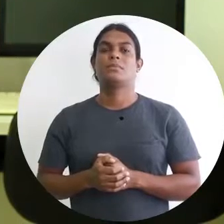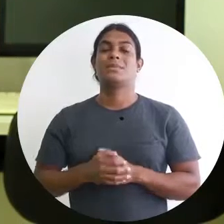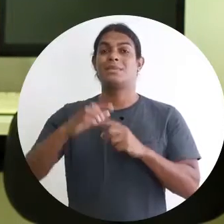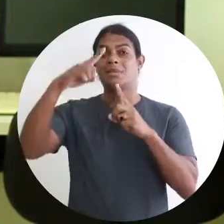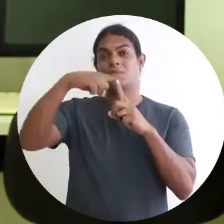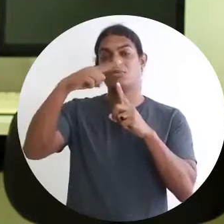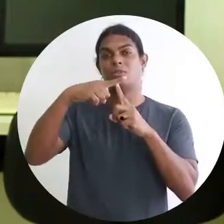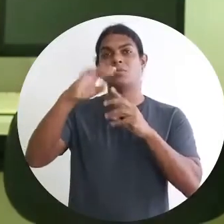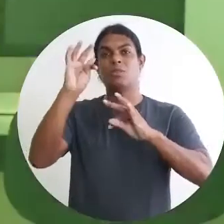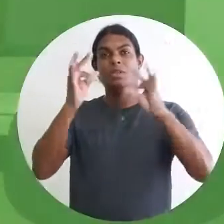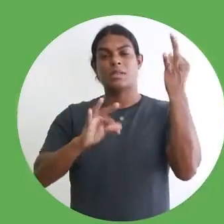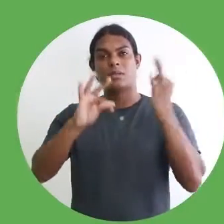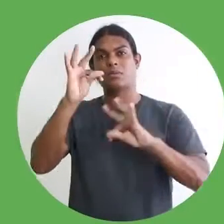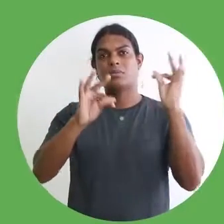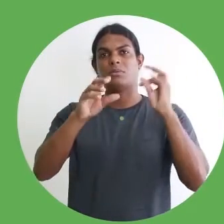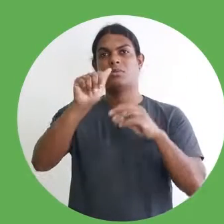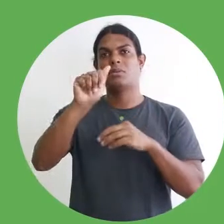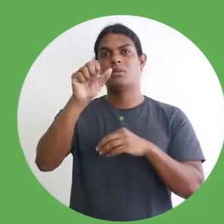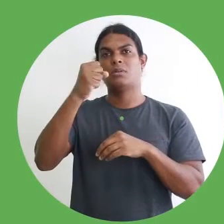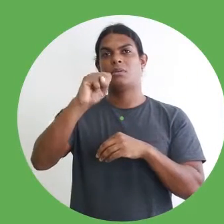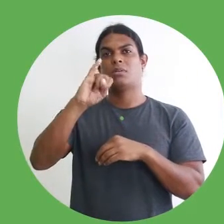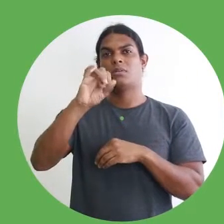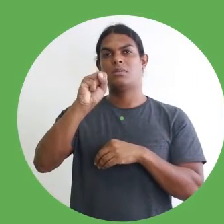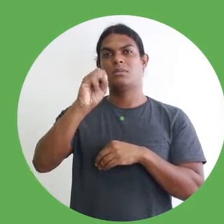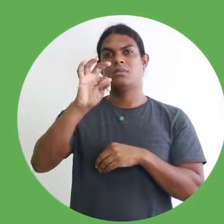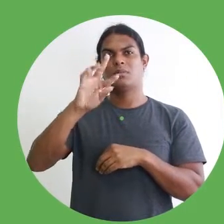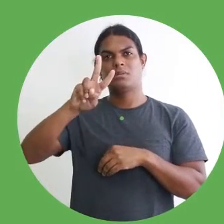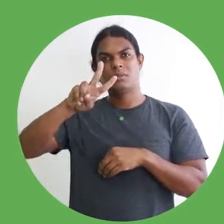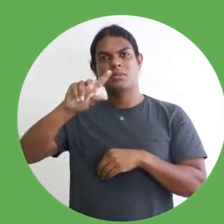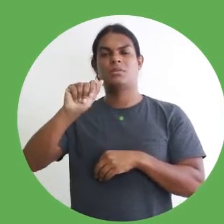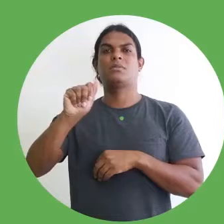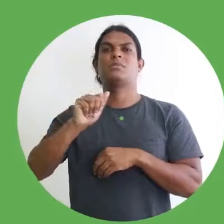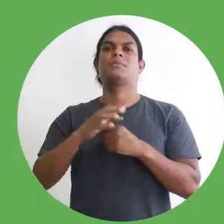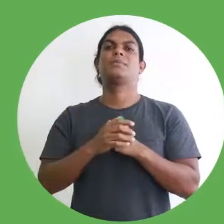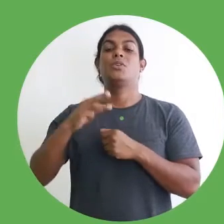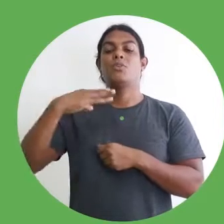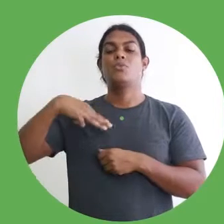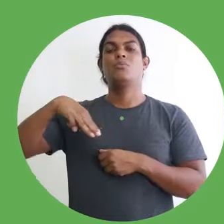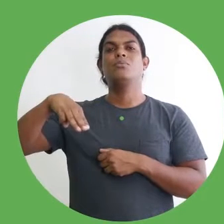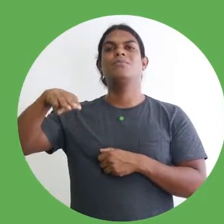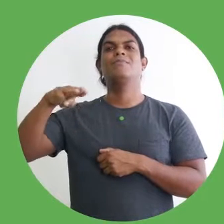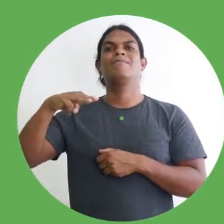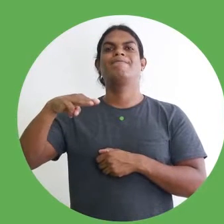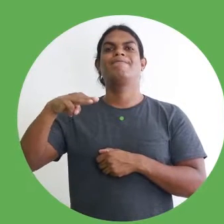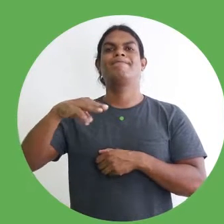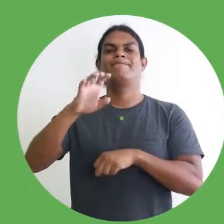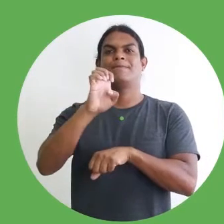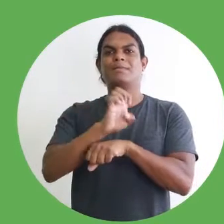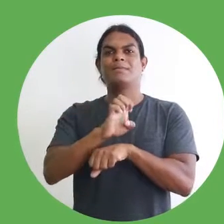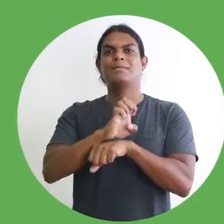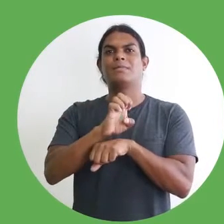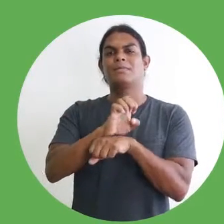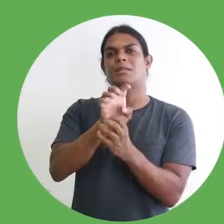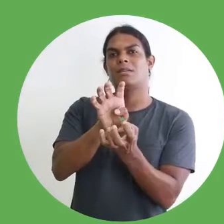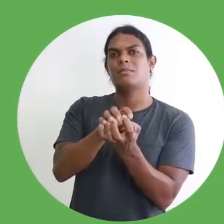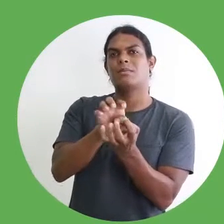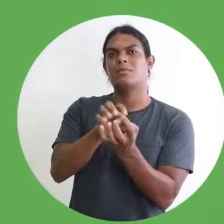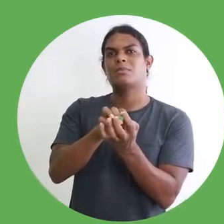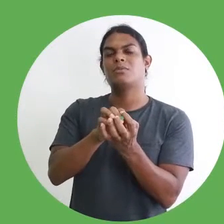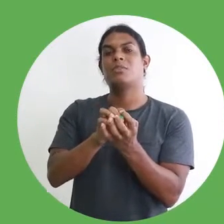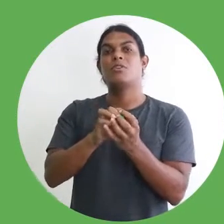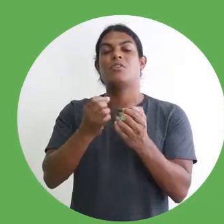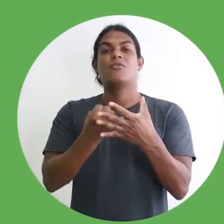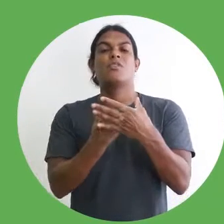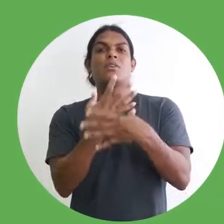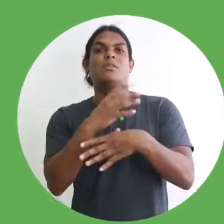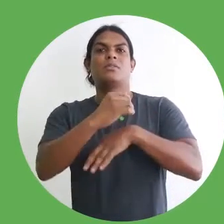espaços culturais. O Museu do Estado de Pernambuco foi criado em 1928 e ele possui um acervo com cerca